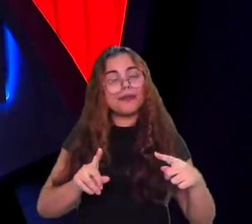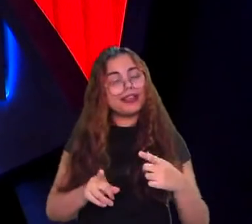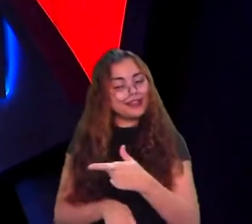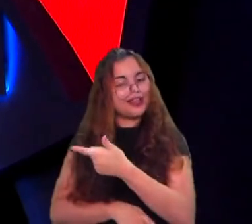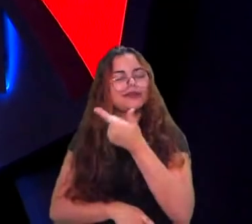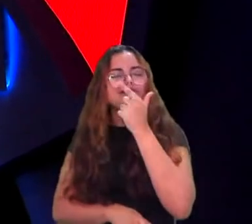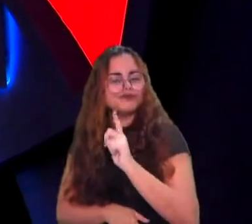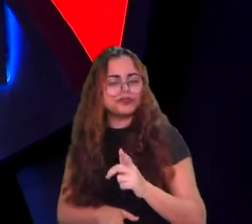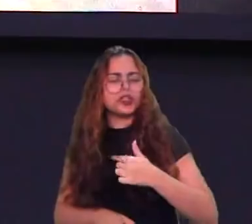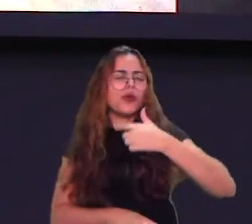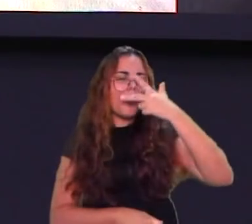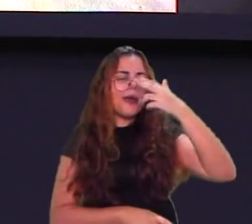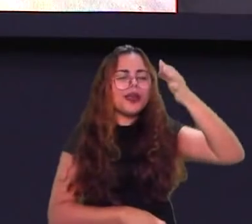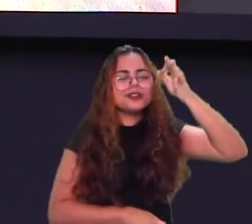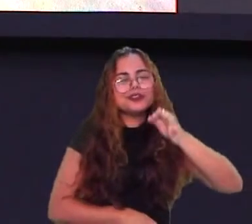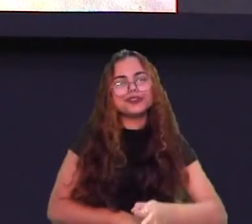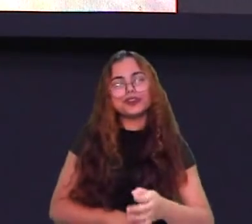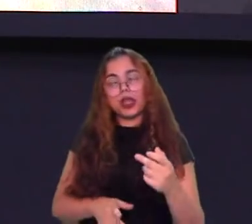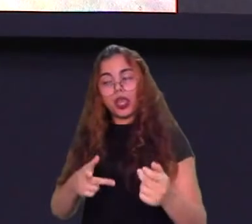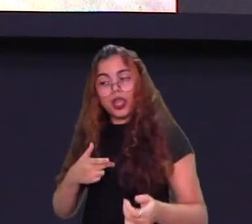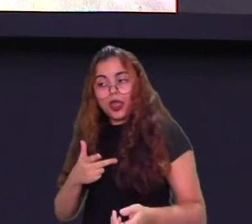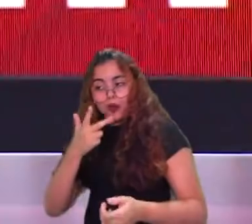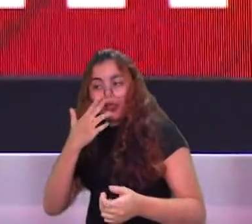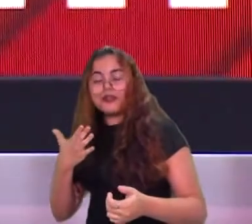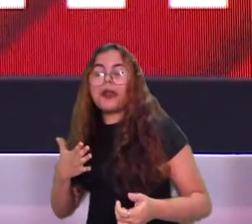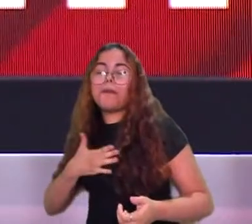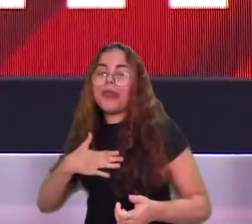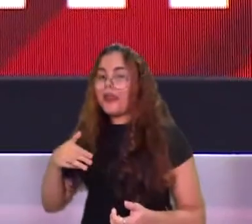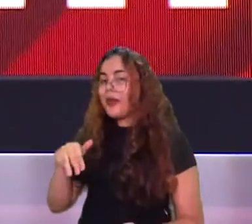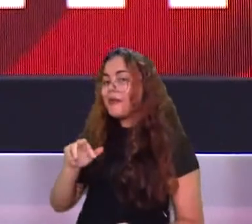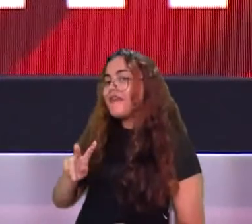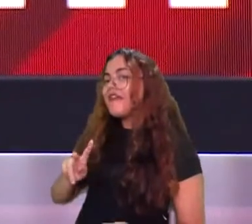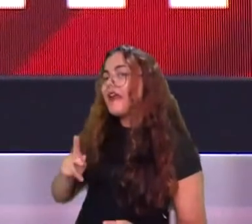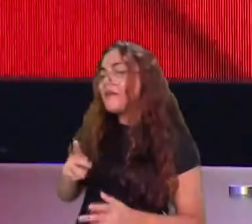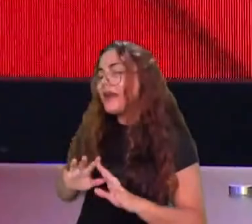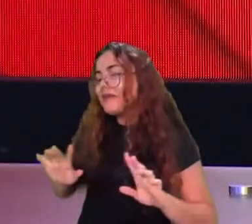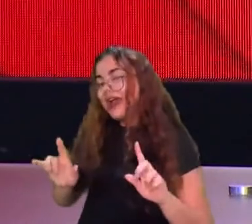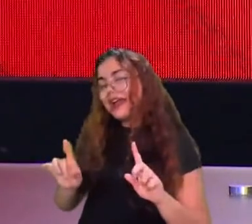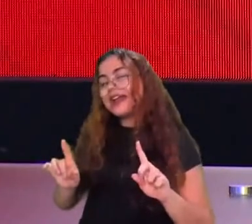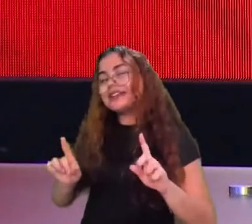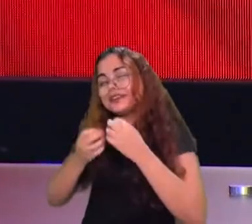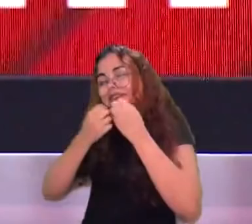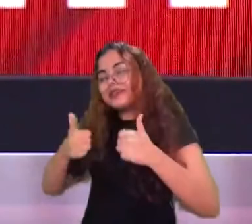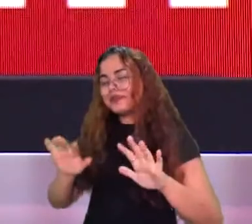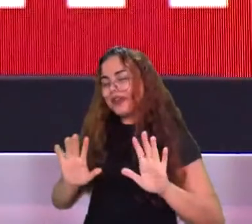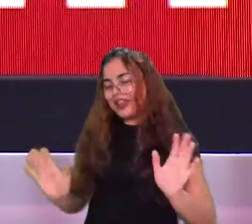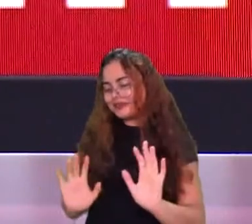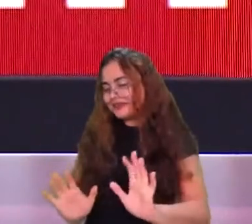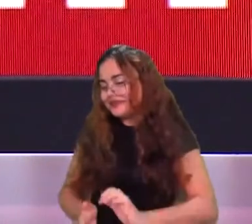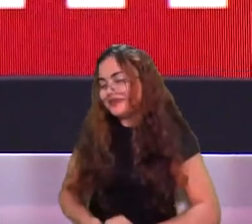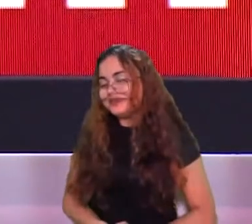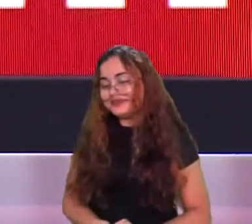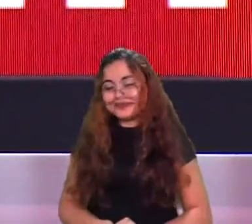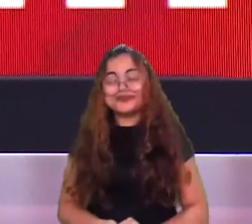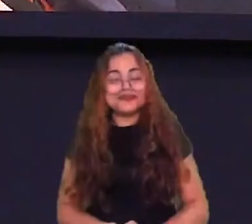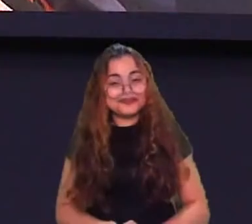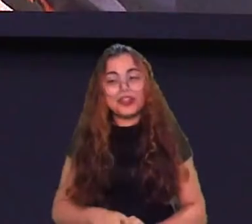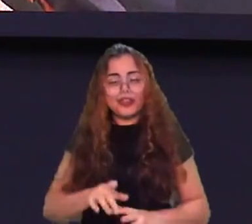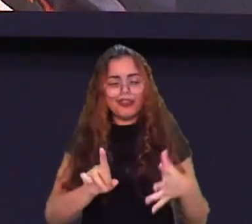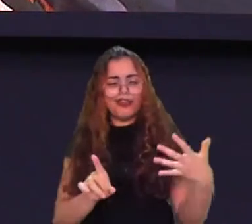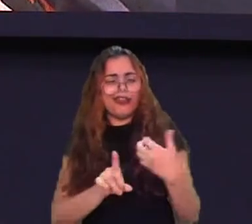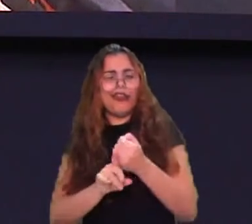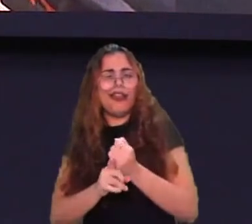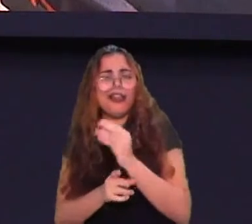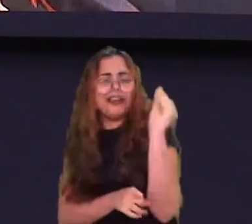sido pra mim, mas tudo bem. Ai, cara, ainda tá vendo. Depois daquele daninho aí, ainda tá vestindo o rosto dele. Cara,